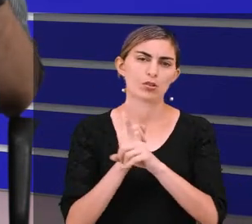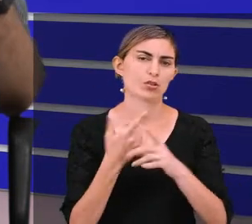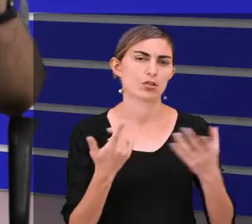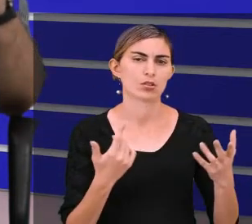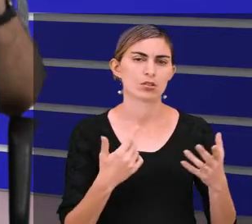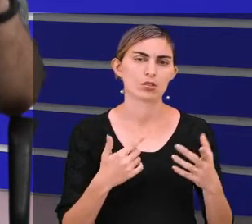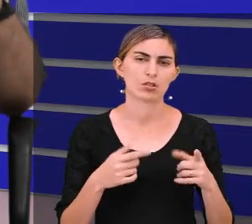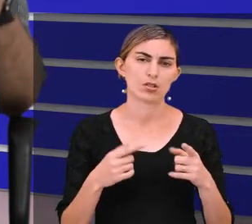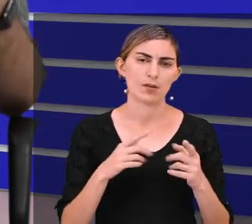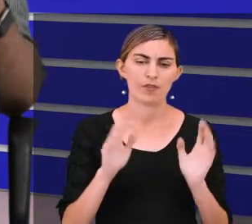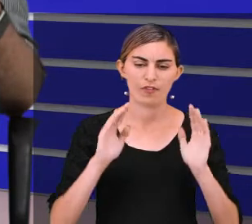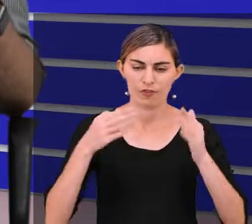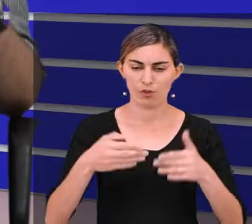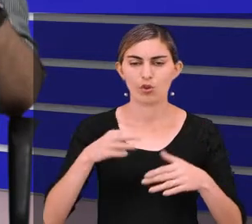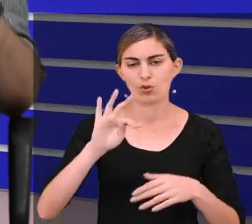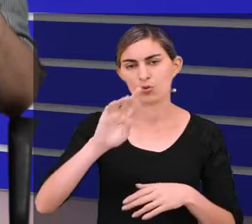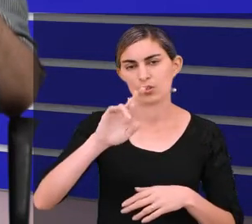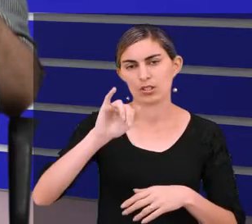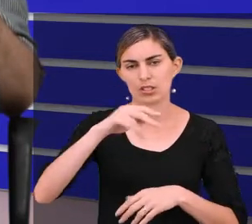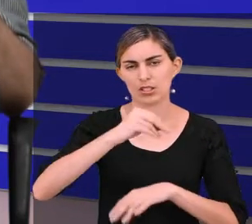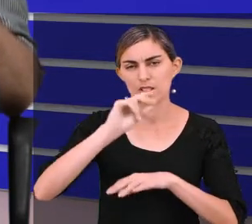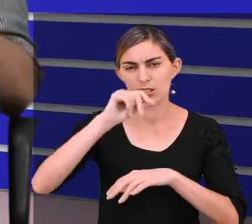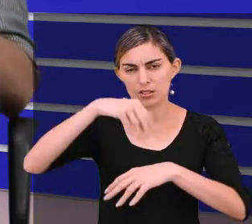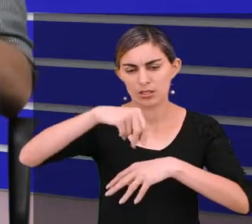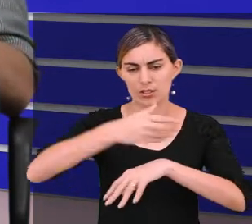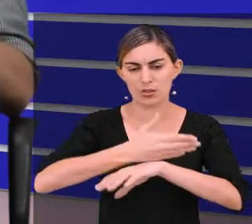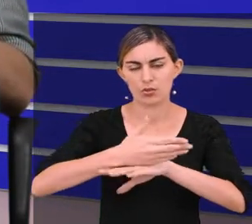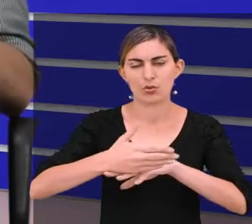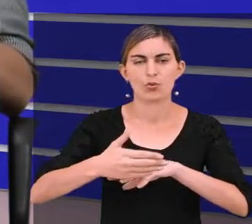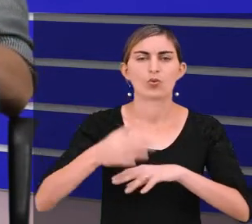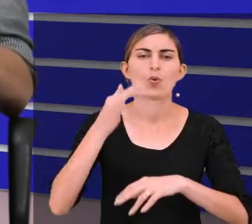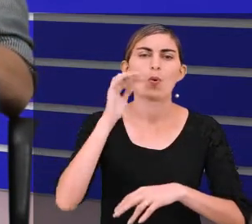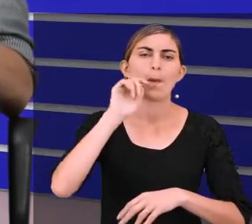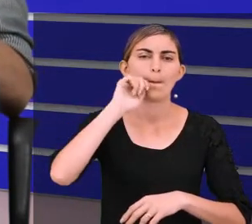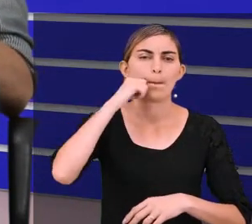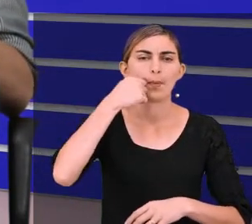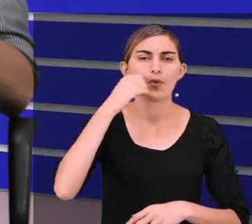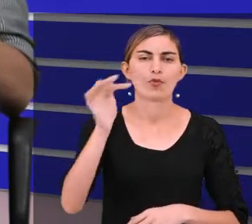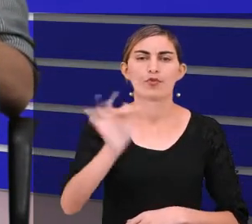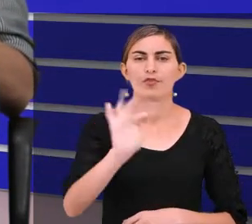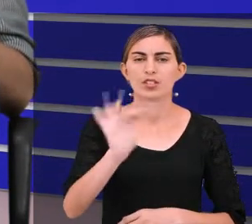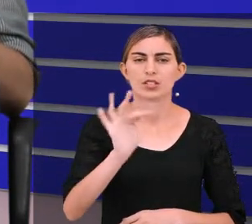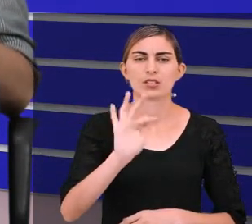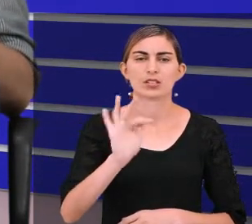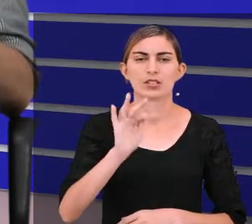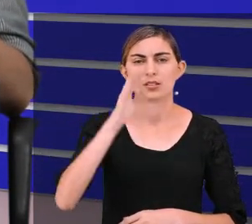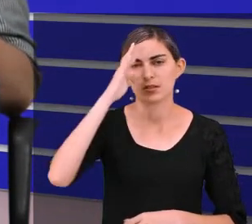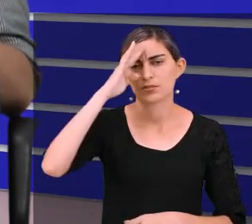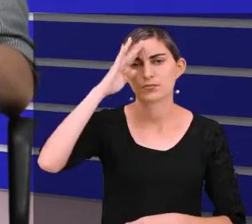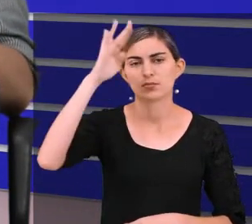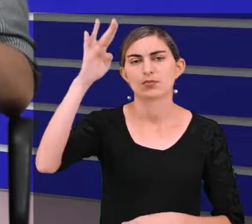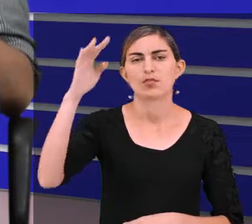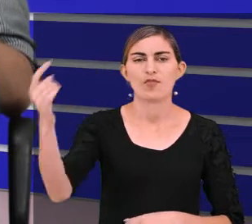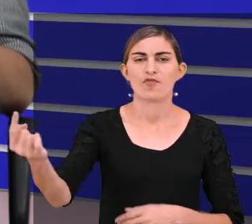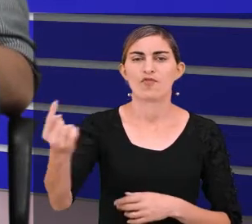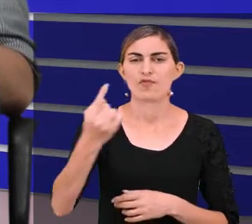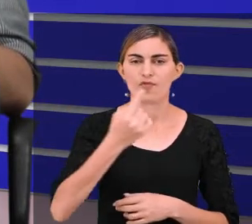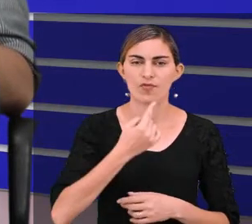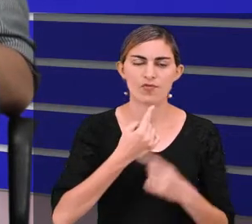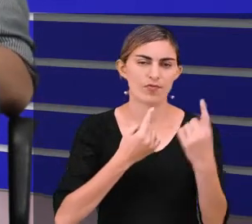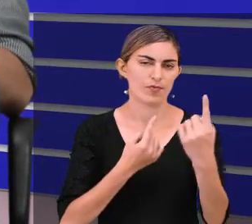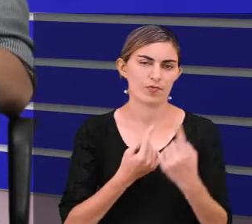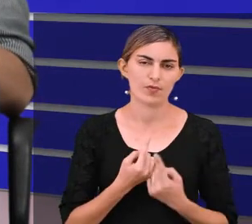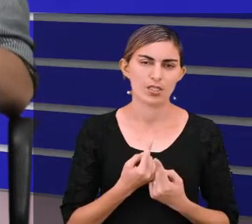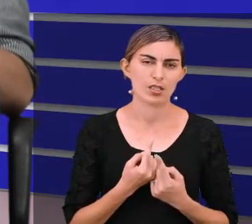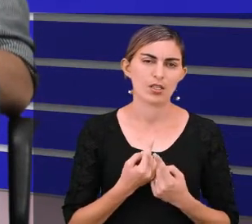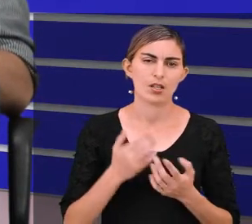quando são relacionados ao trigo. Sim. Mas, o pão francês em si não é mais o carro-chefe. Os clientes vêm atrás da